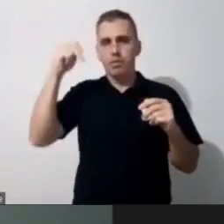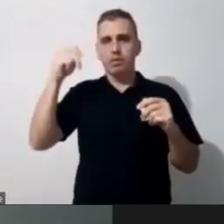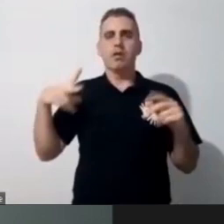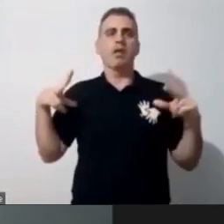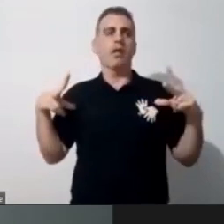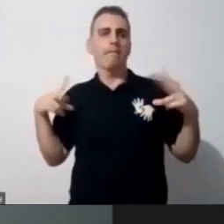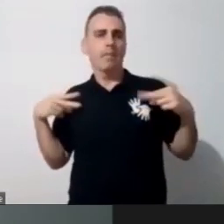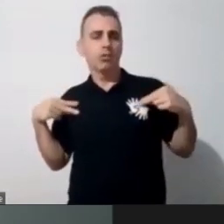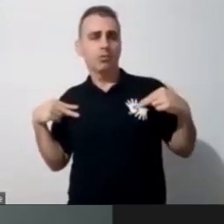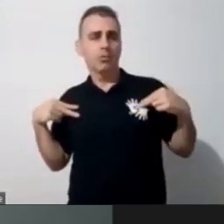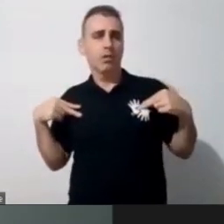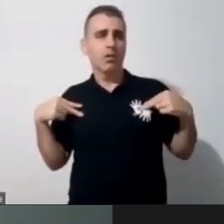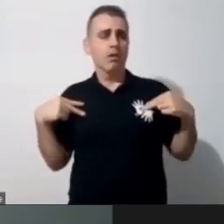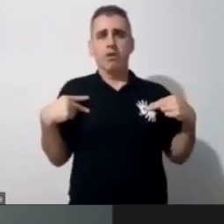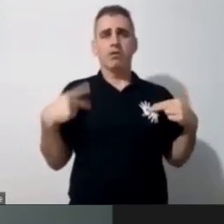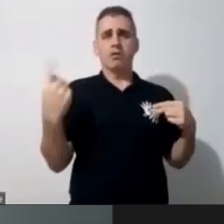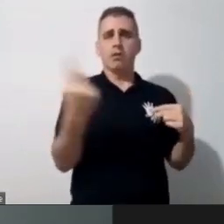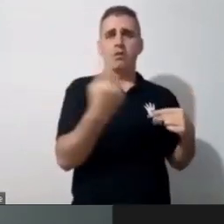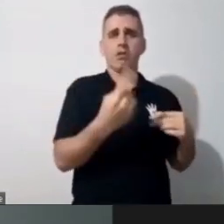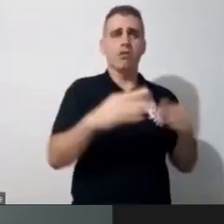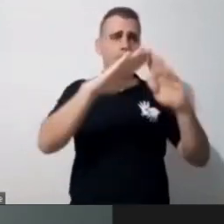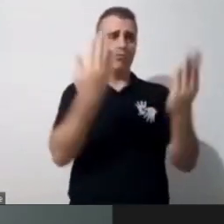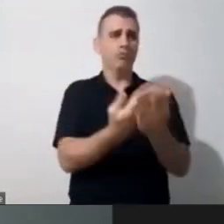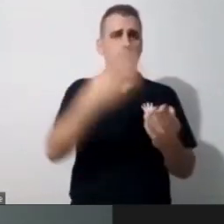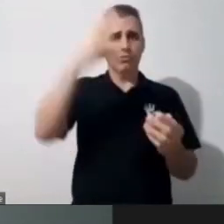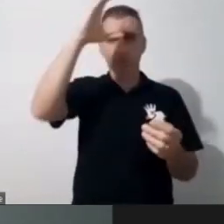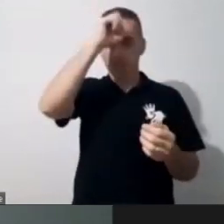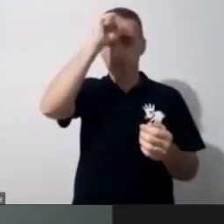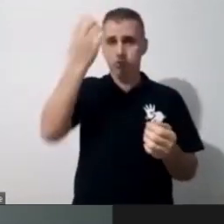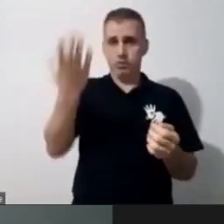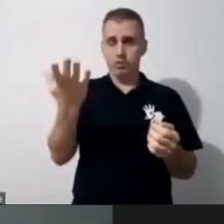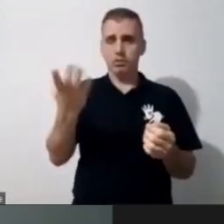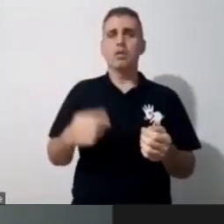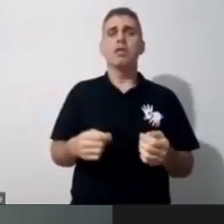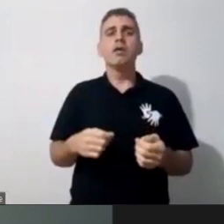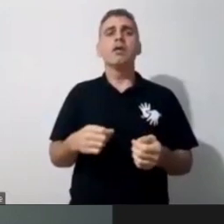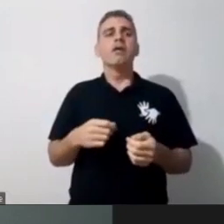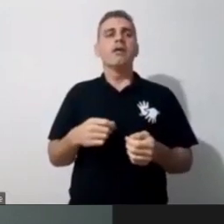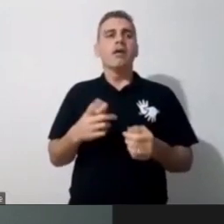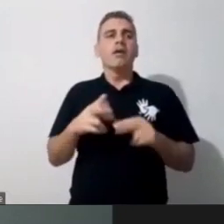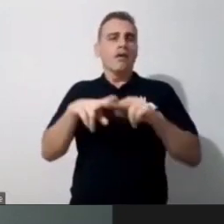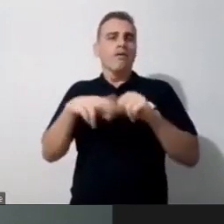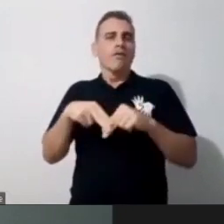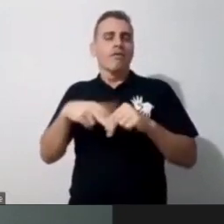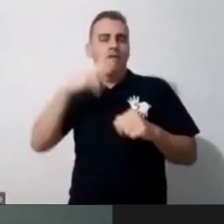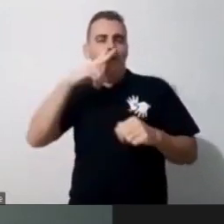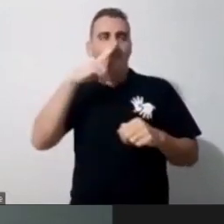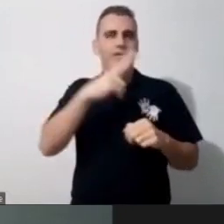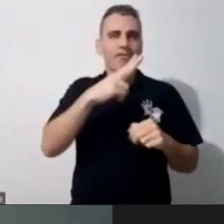espaço de aprendizagem de troca, e isso, pra mim, ficou muito forte nessa pandemia, eu quero